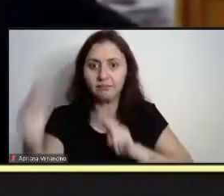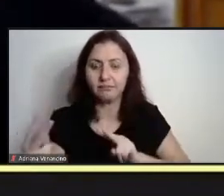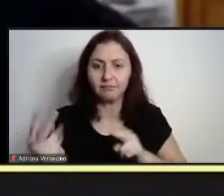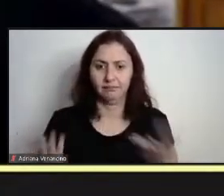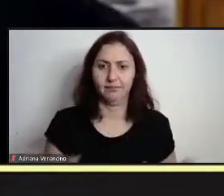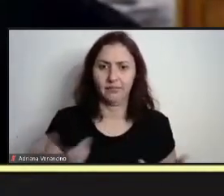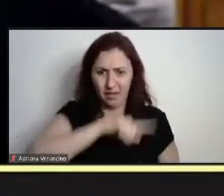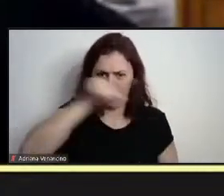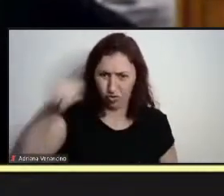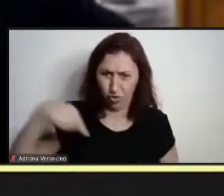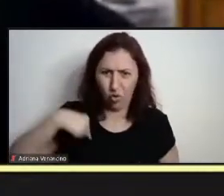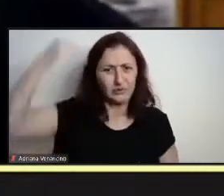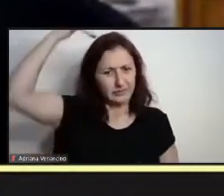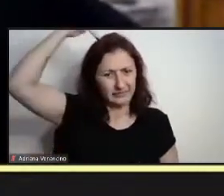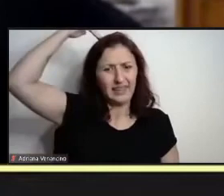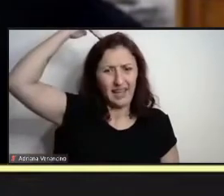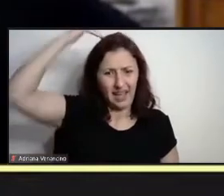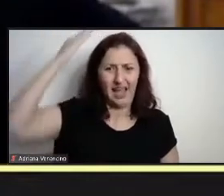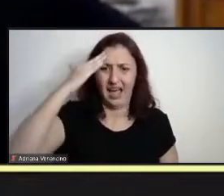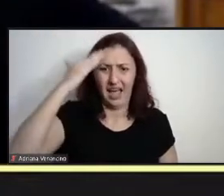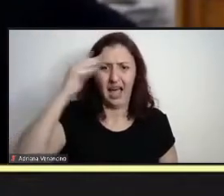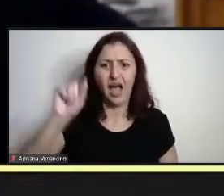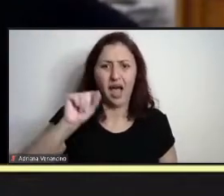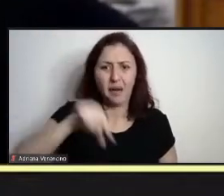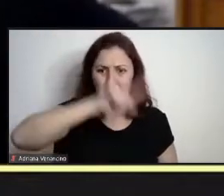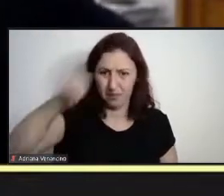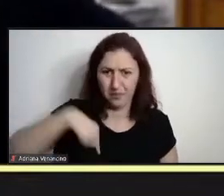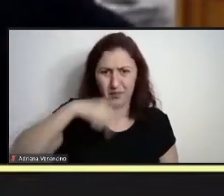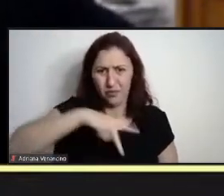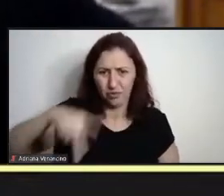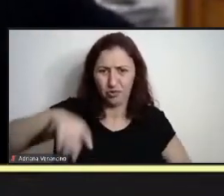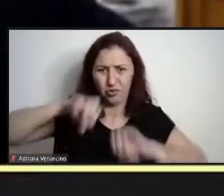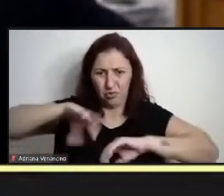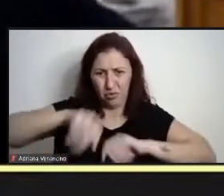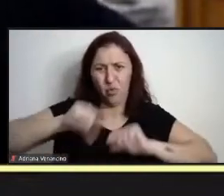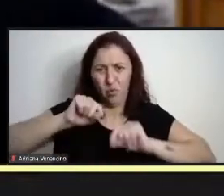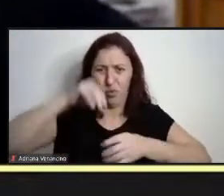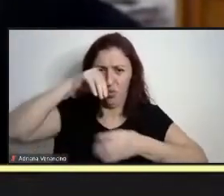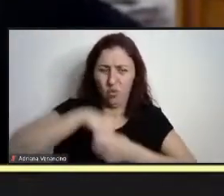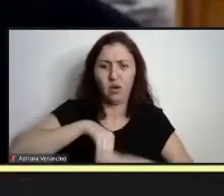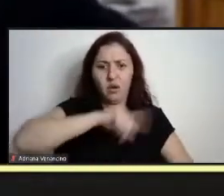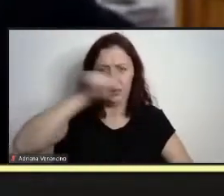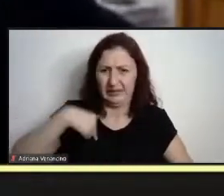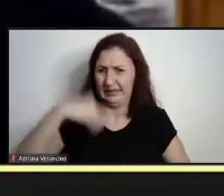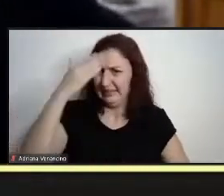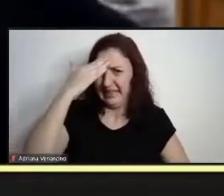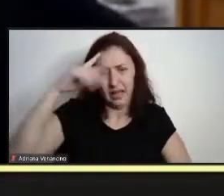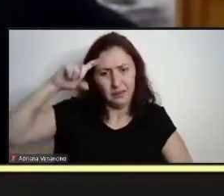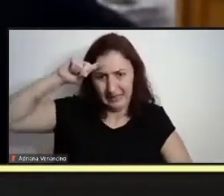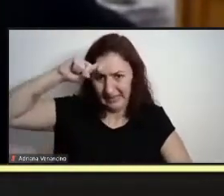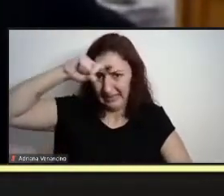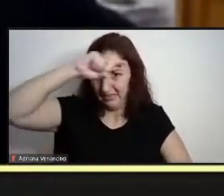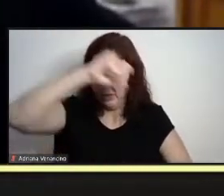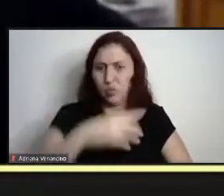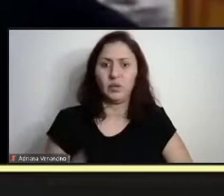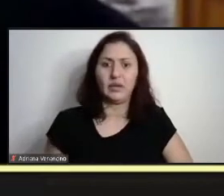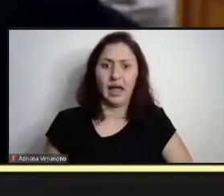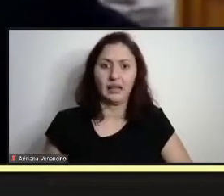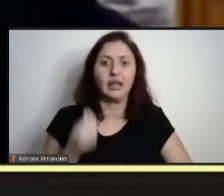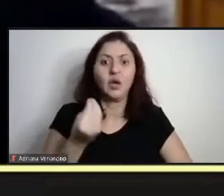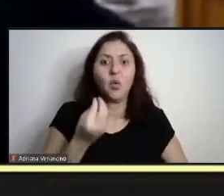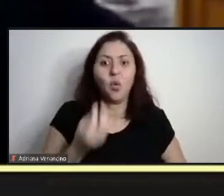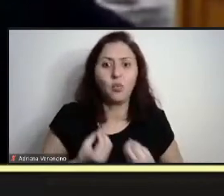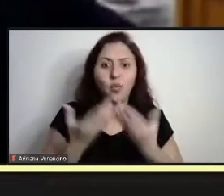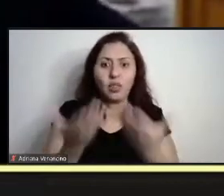como professor e professora, a dificuldade que é, por exemplo, você conseguir se expressar, conseguir garantir